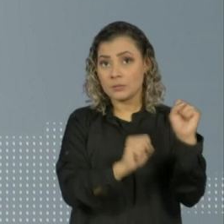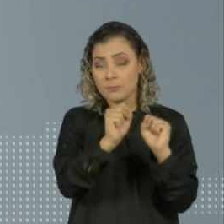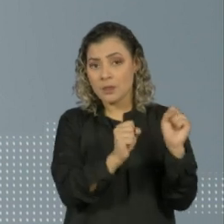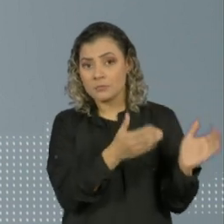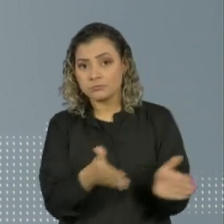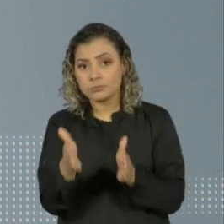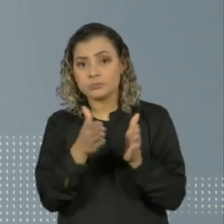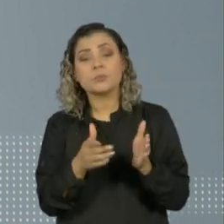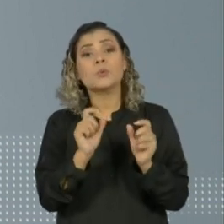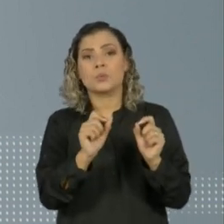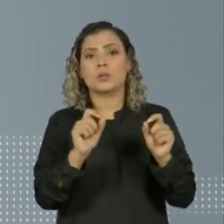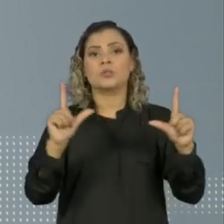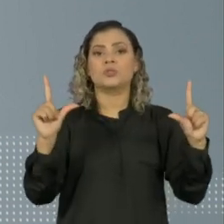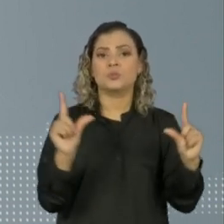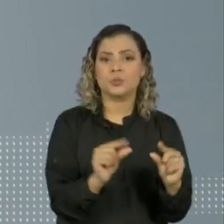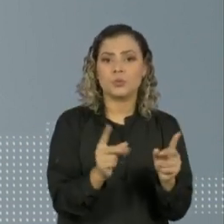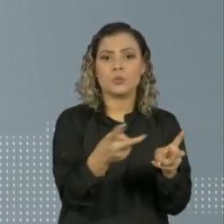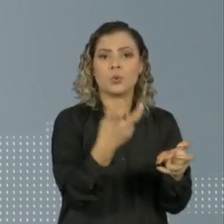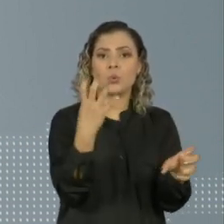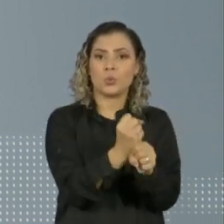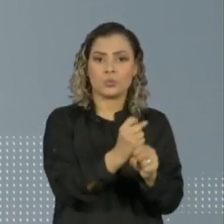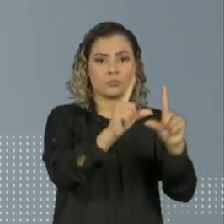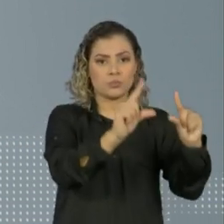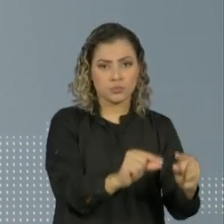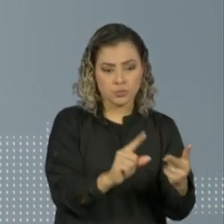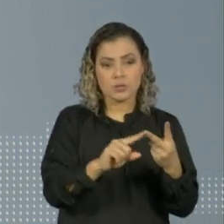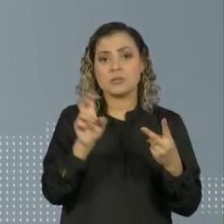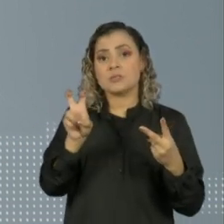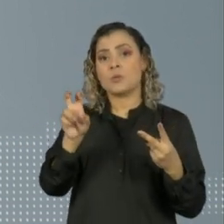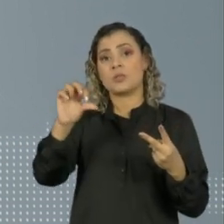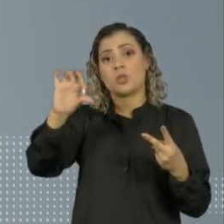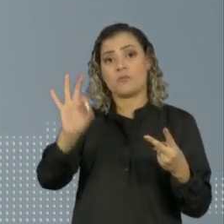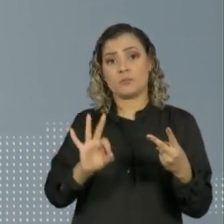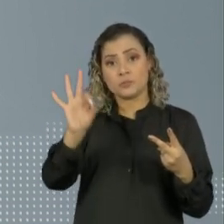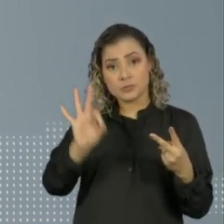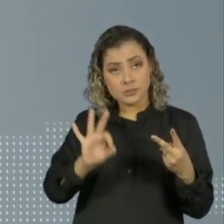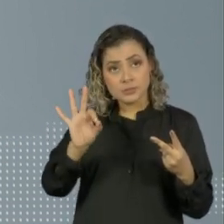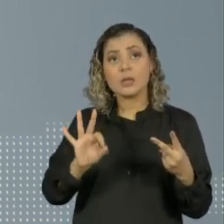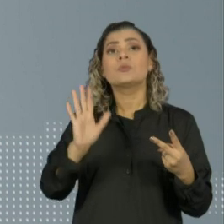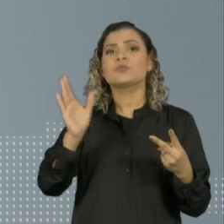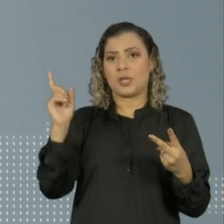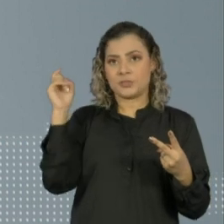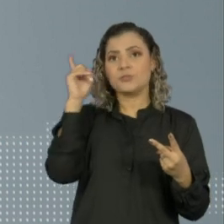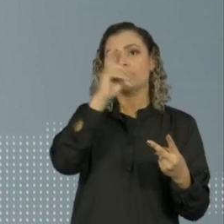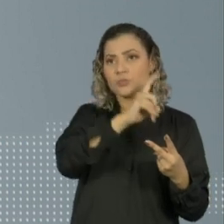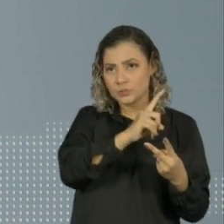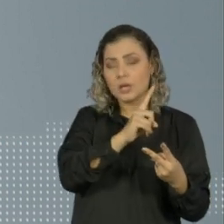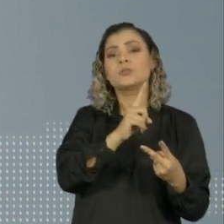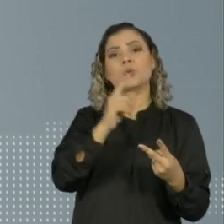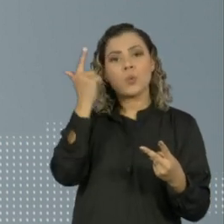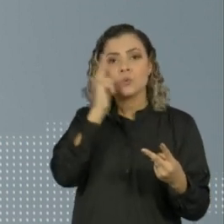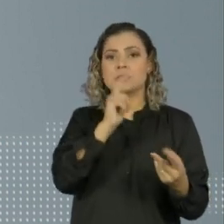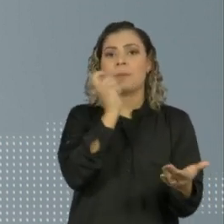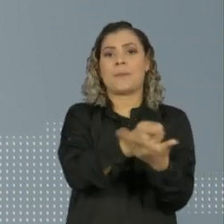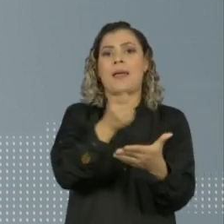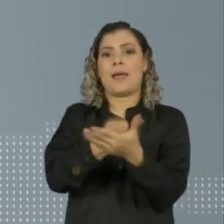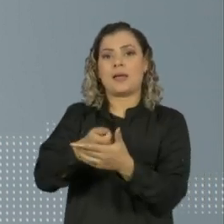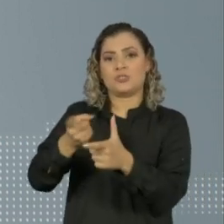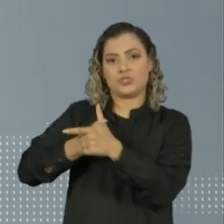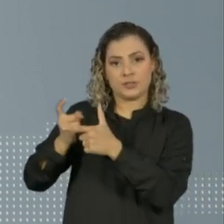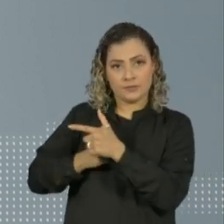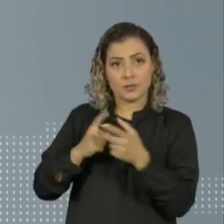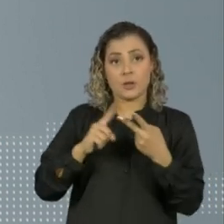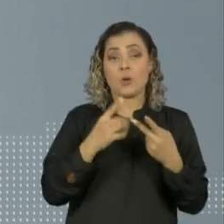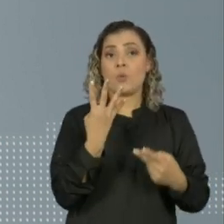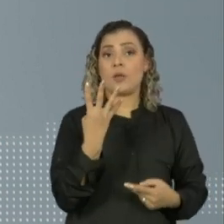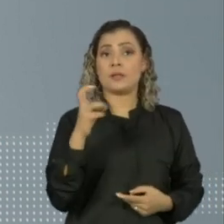relataram queda no faturamento, 59% apontaram dificuldade para cumprir pagamentos, 45